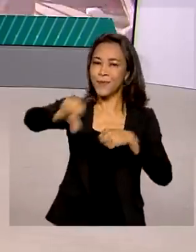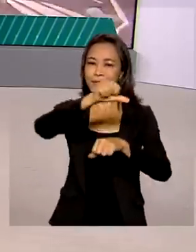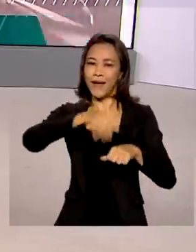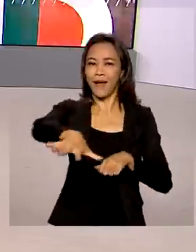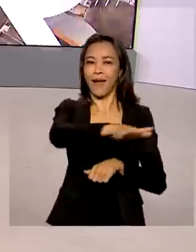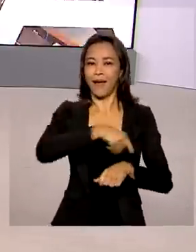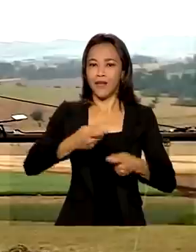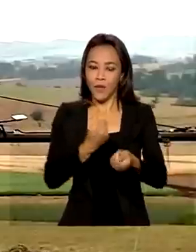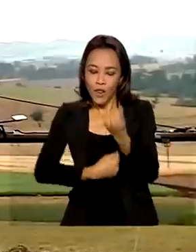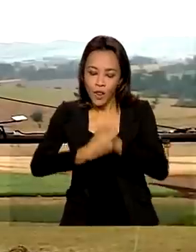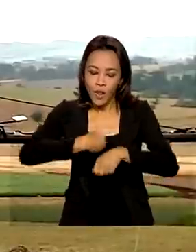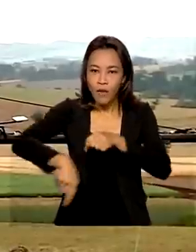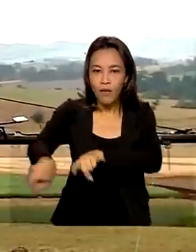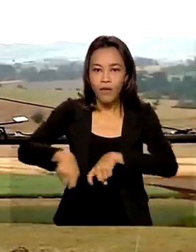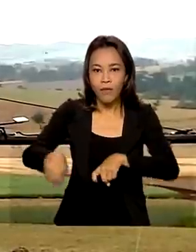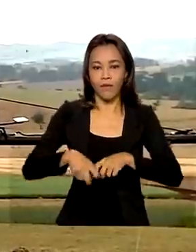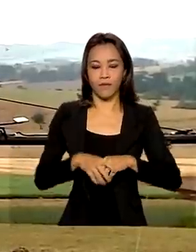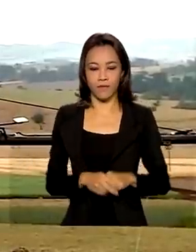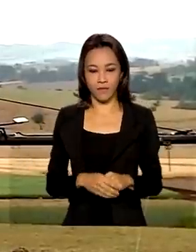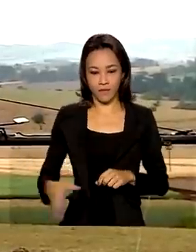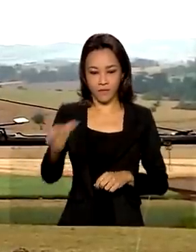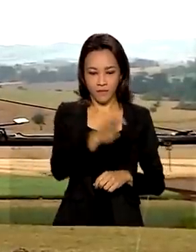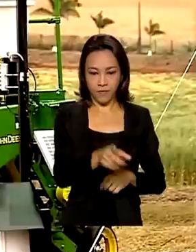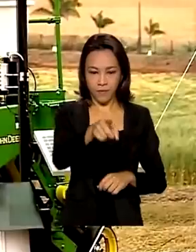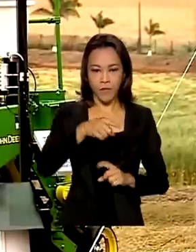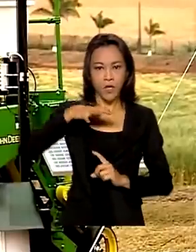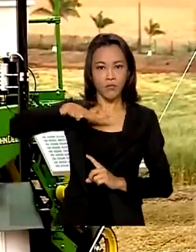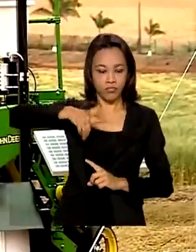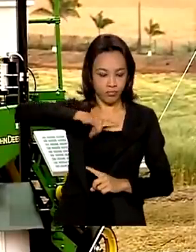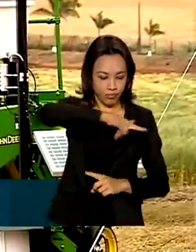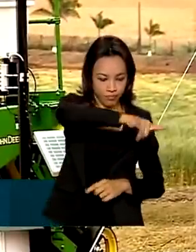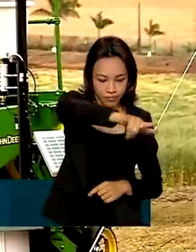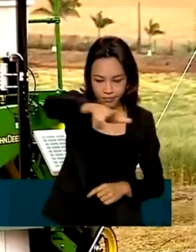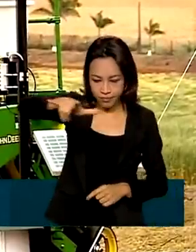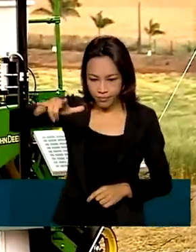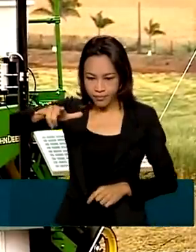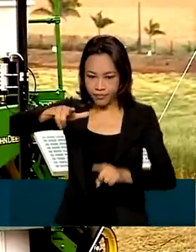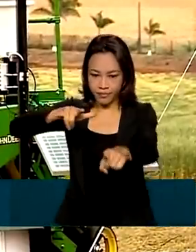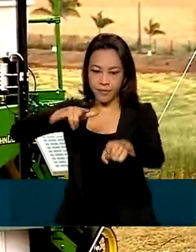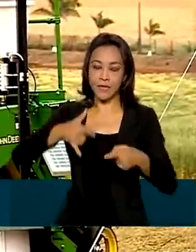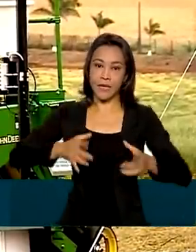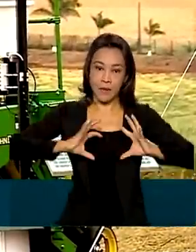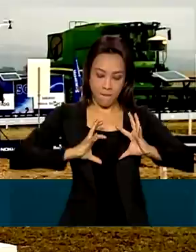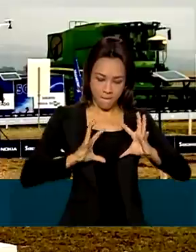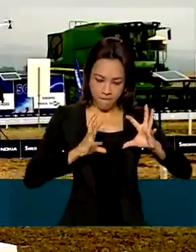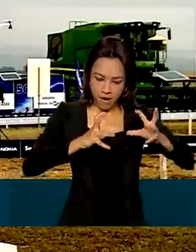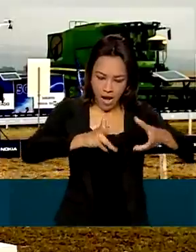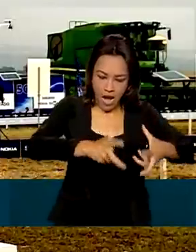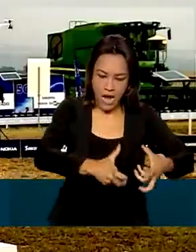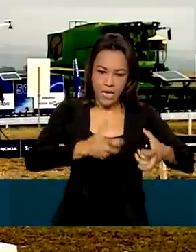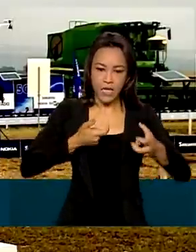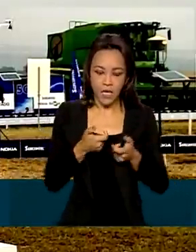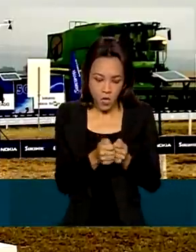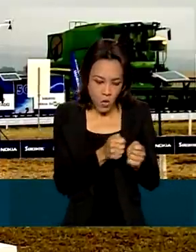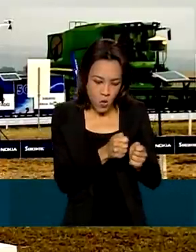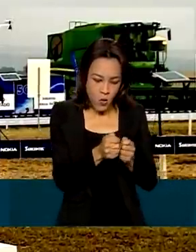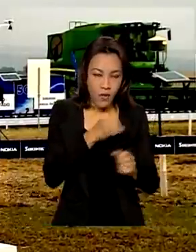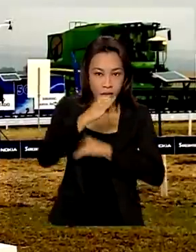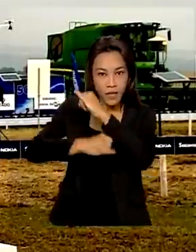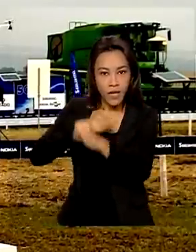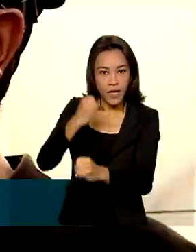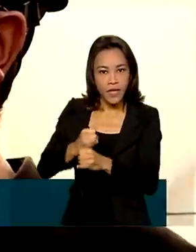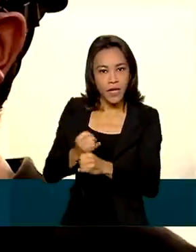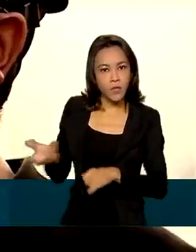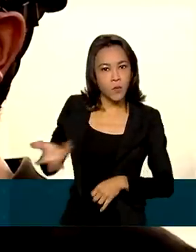o agronegócio. Drones, sensores, maquinários com inteligência artificial, internet de alta